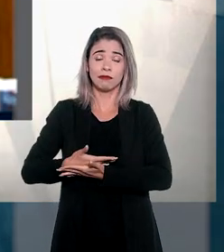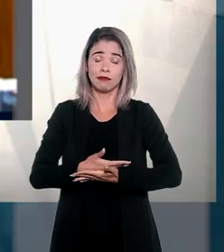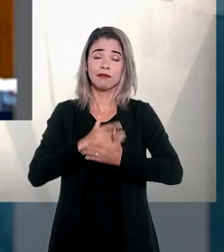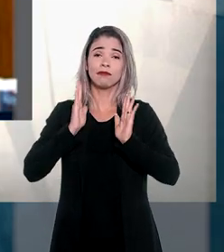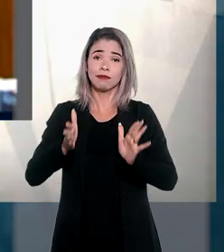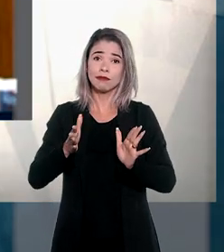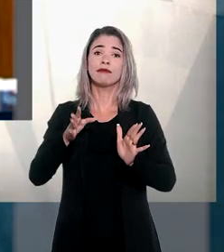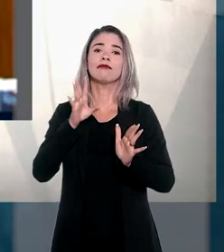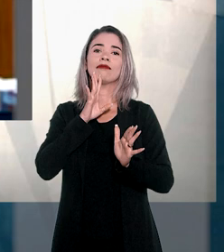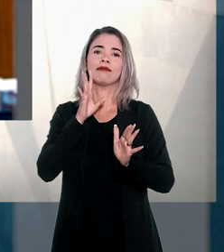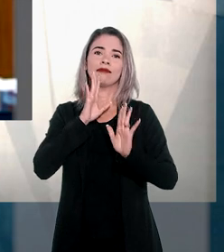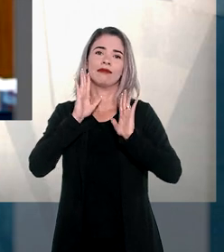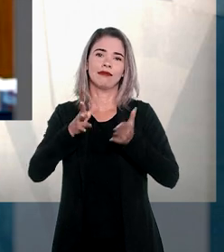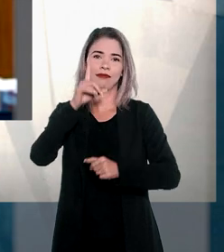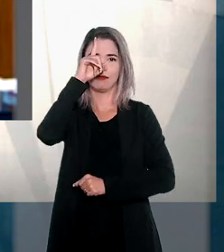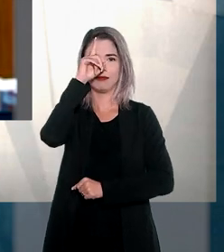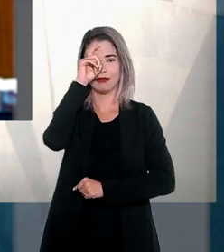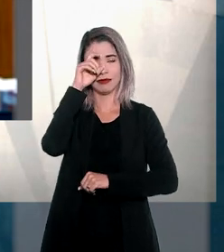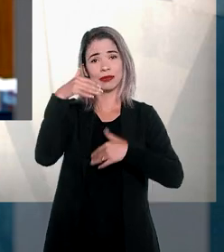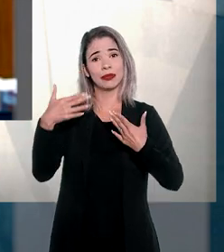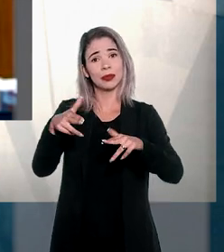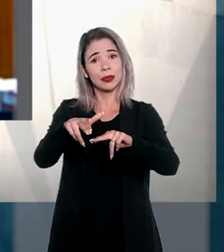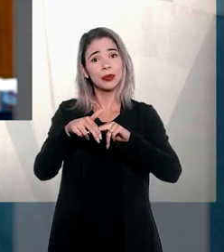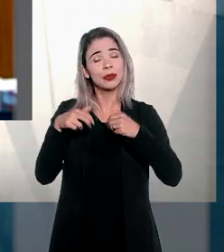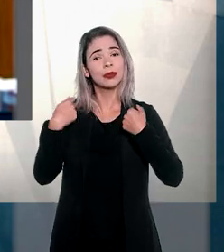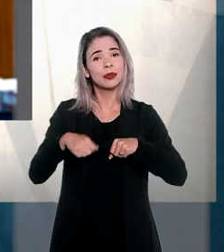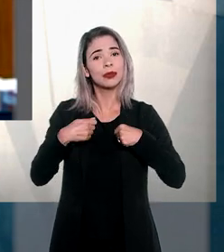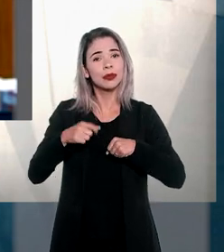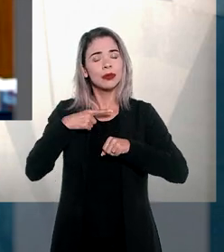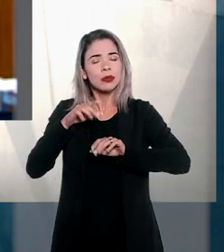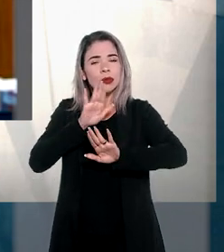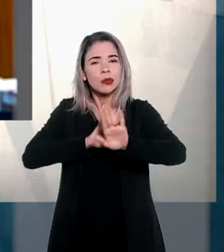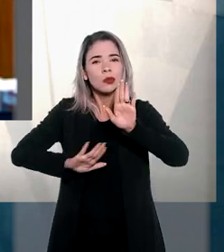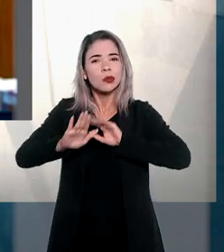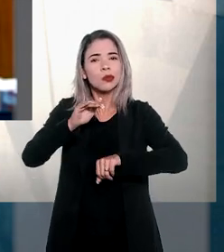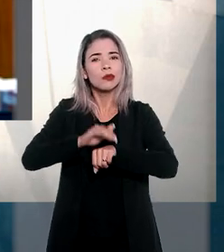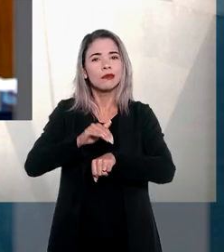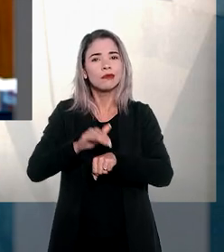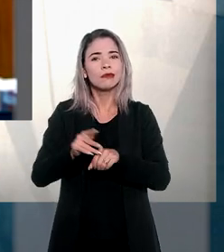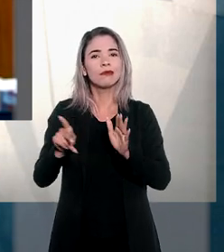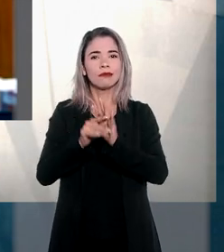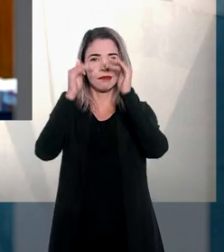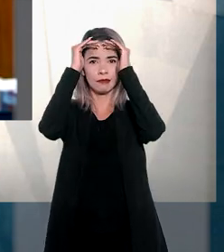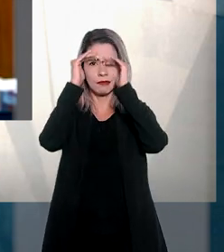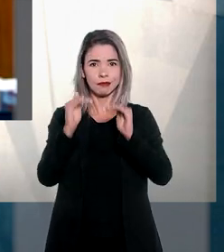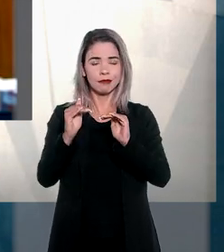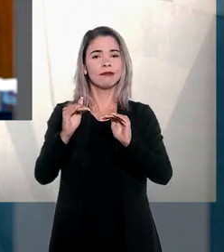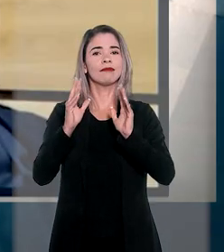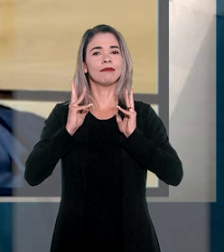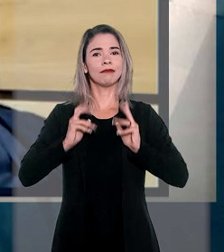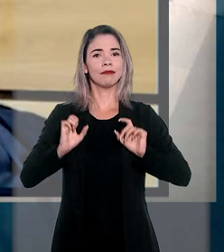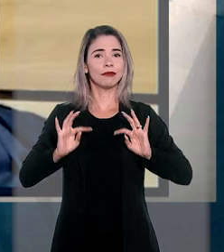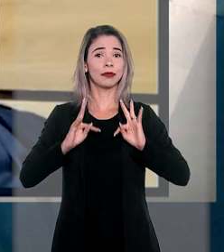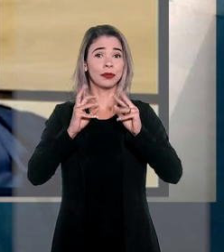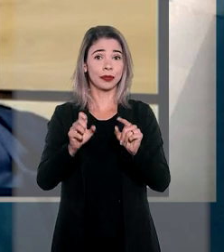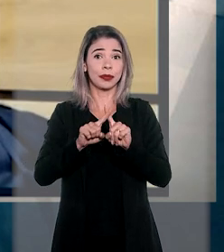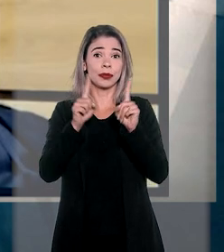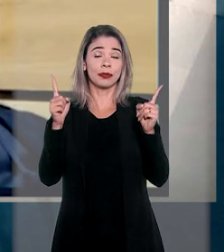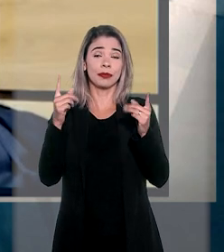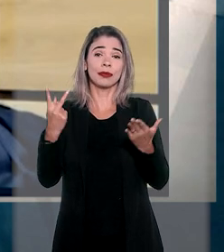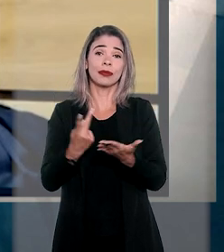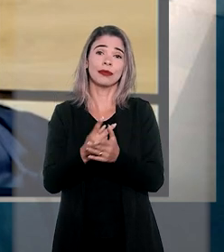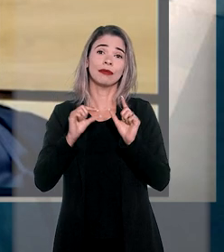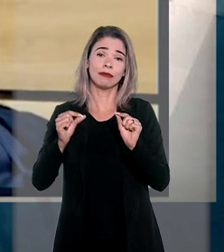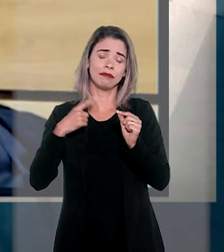era conhecido do hospital e, por isso, deveria ter sido objeto de maior zelo no cumprimento dos protocolos sanitários. O que ocorreu,